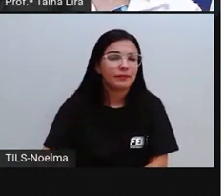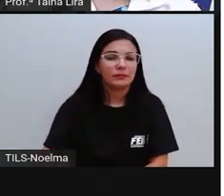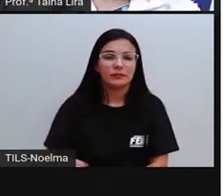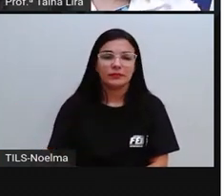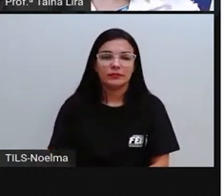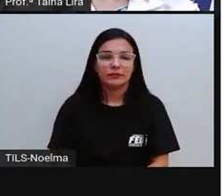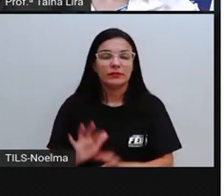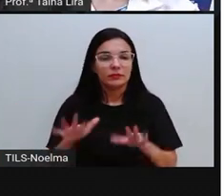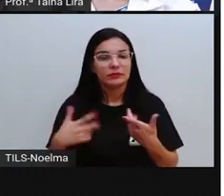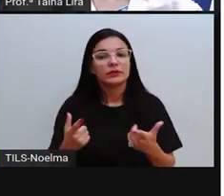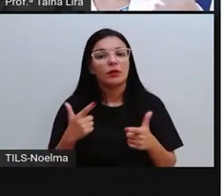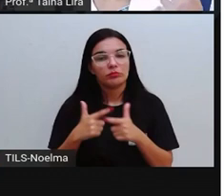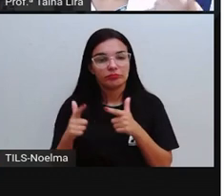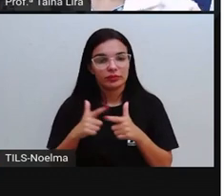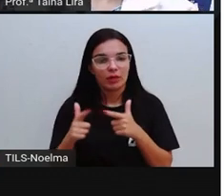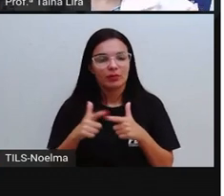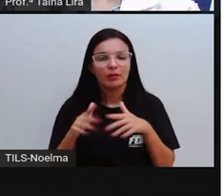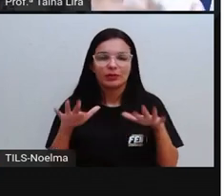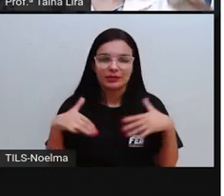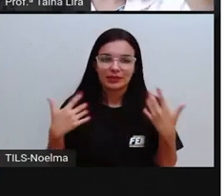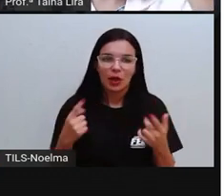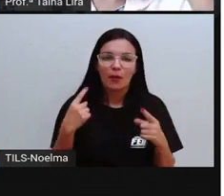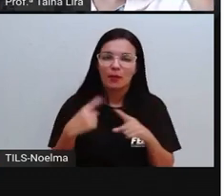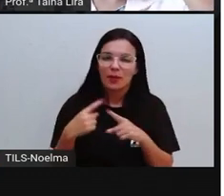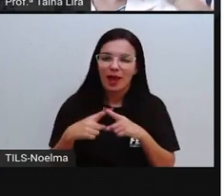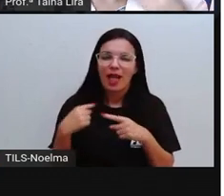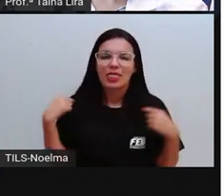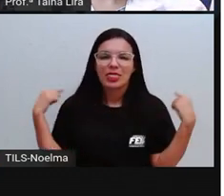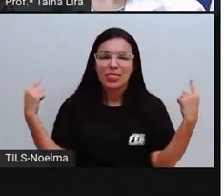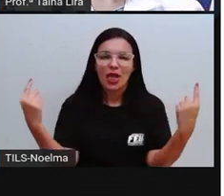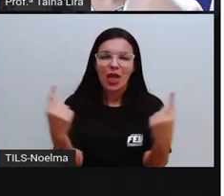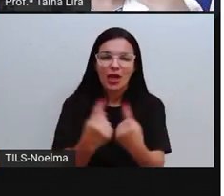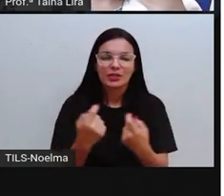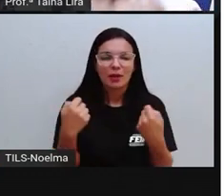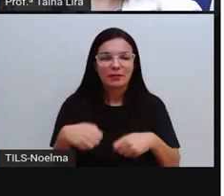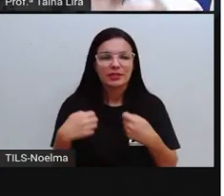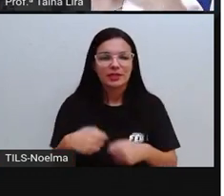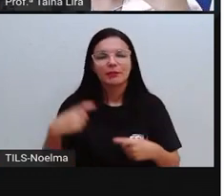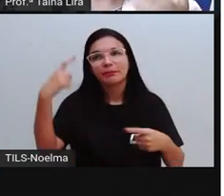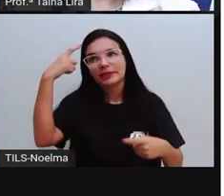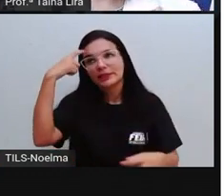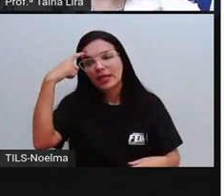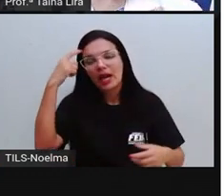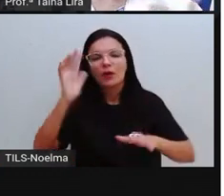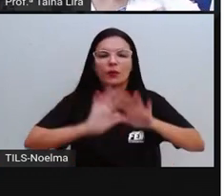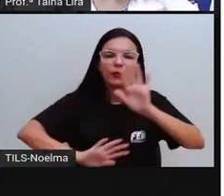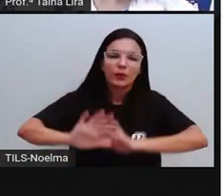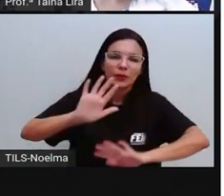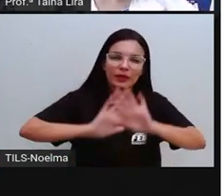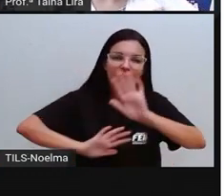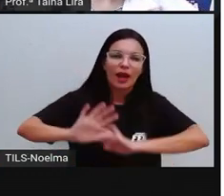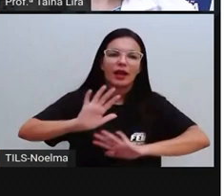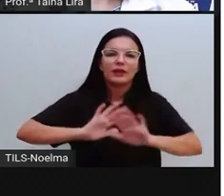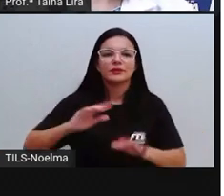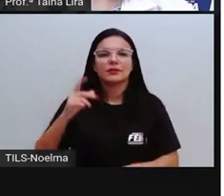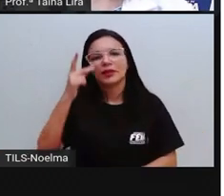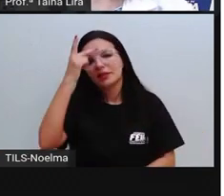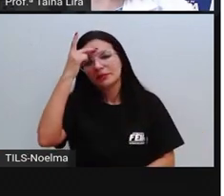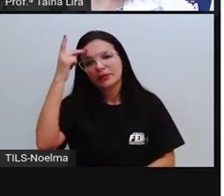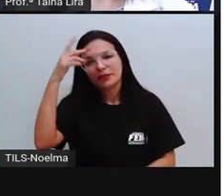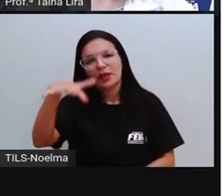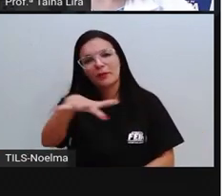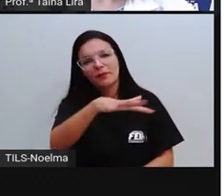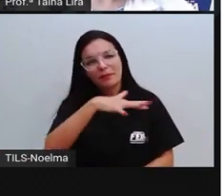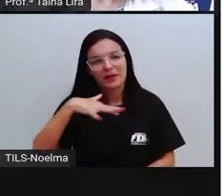Então, complicado, né, segundo ano, porque a gente precisa pensar, repensar, realmente ter mais cuidado aí com as pessoas e com o meio